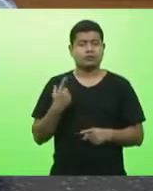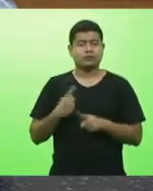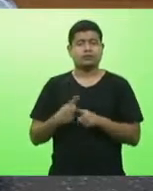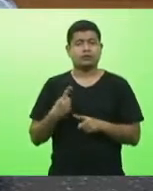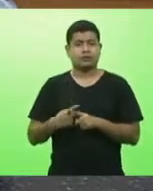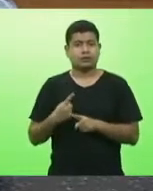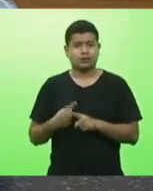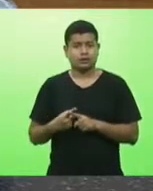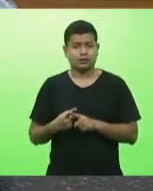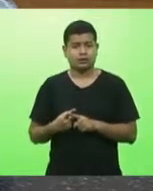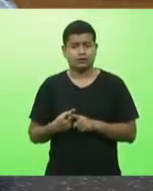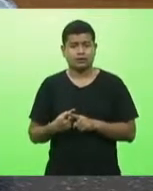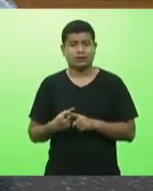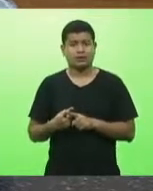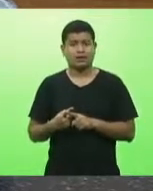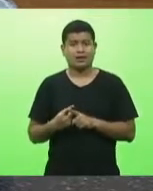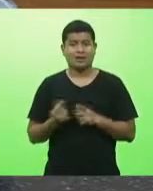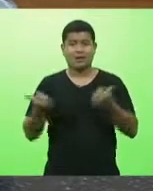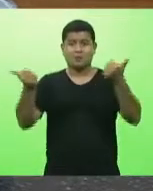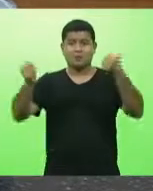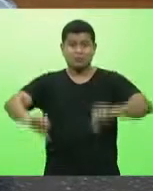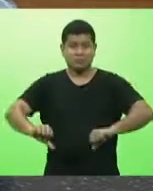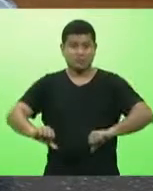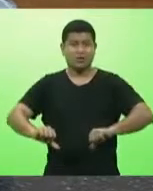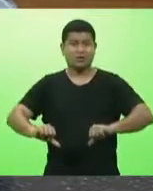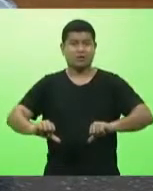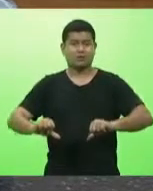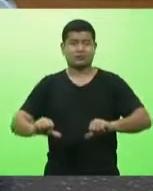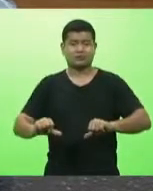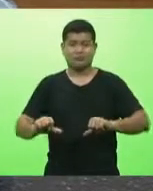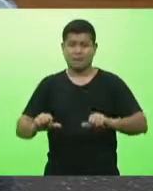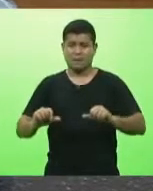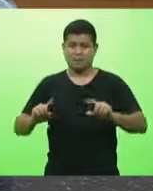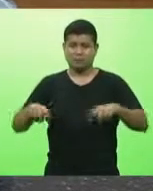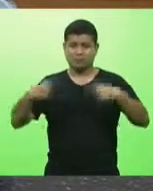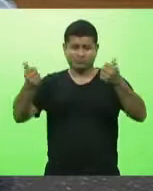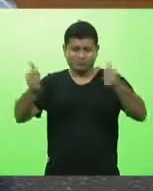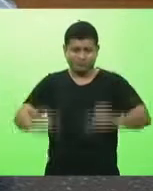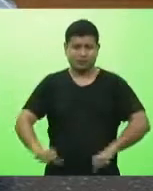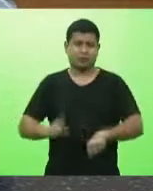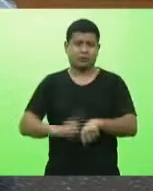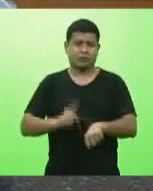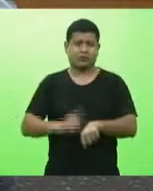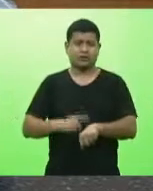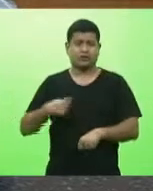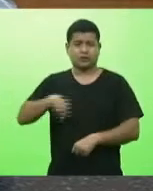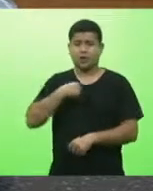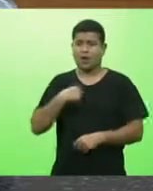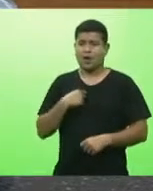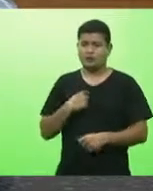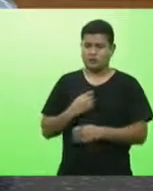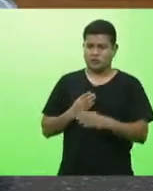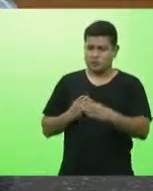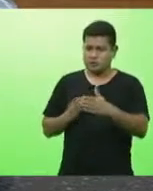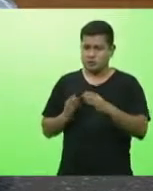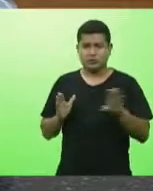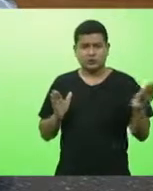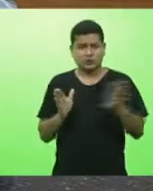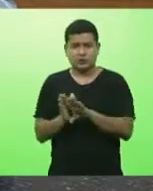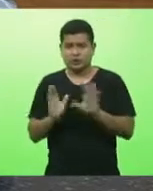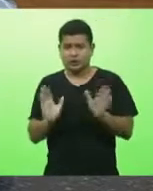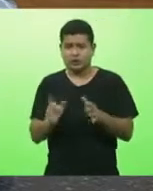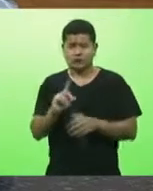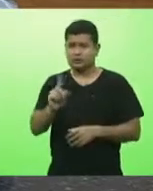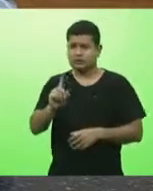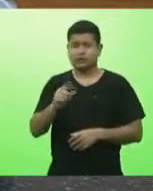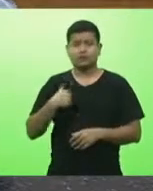o pior momento ainda nós não alcançamos eu nunca tinha ouvido da forma como eu